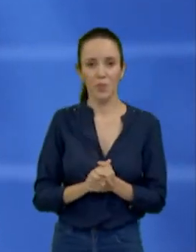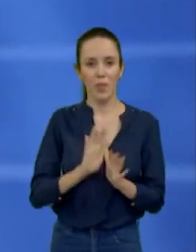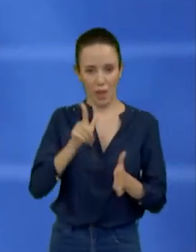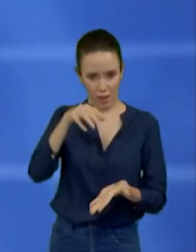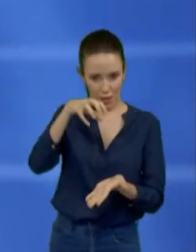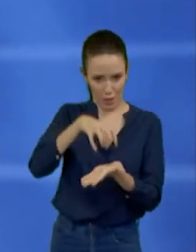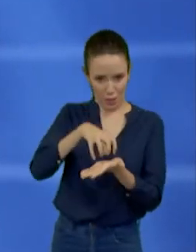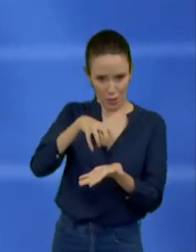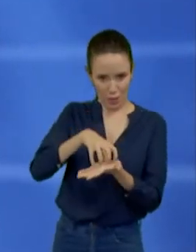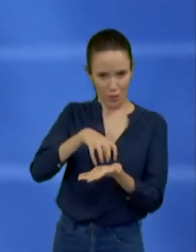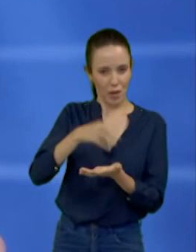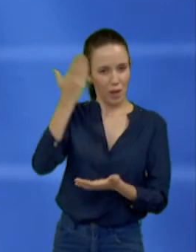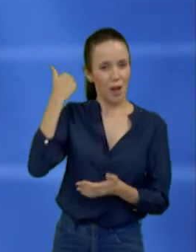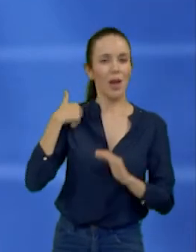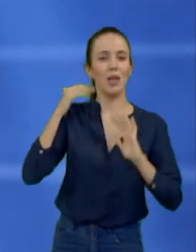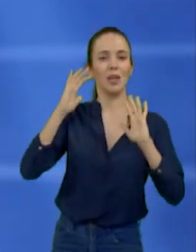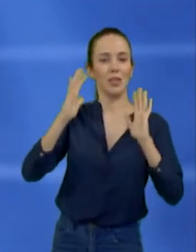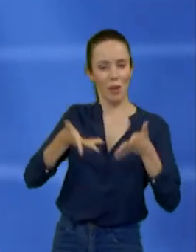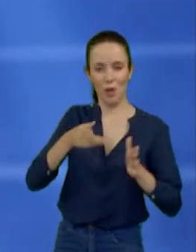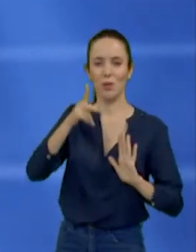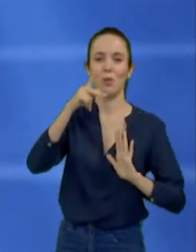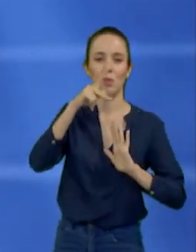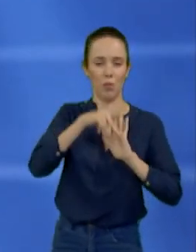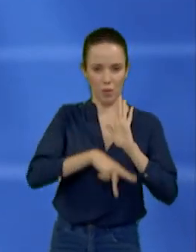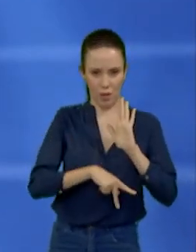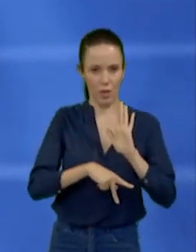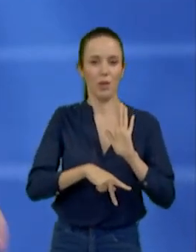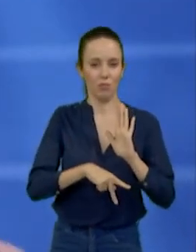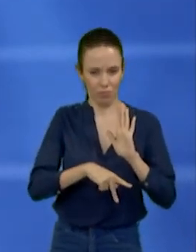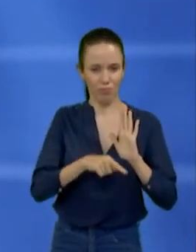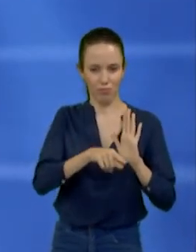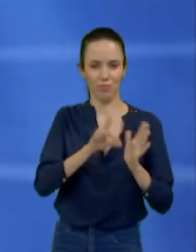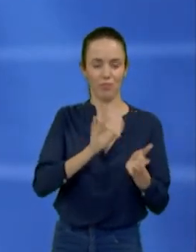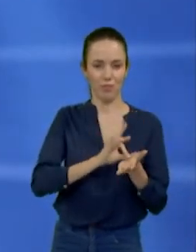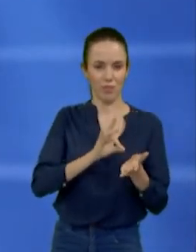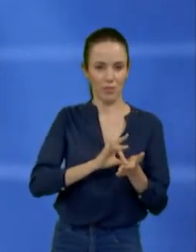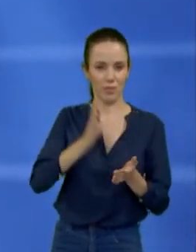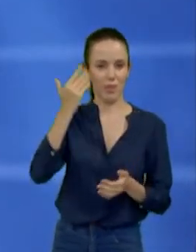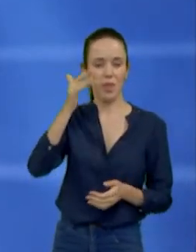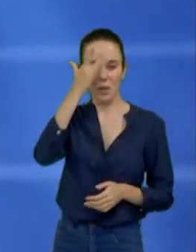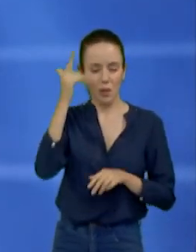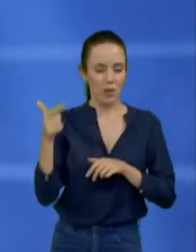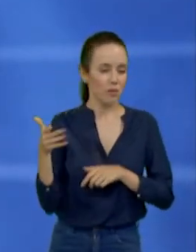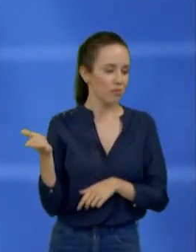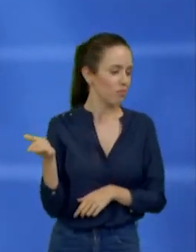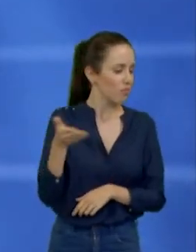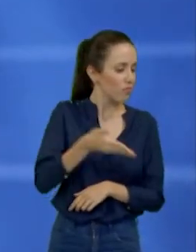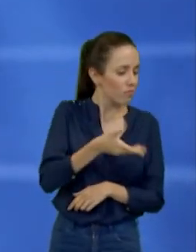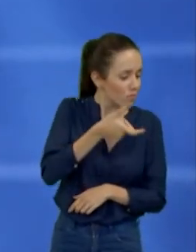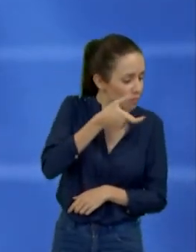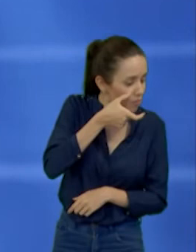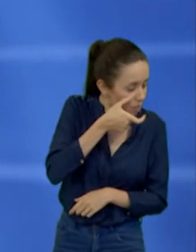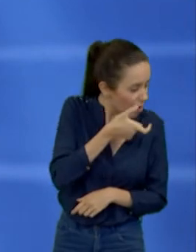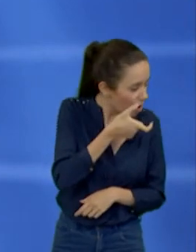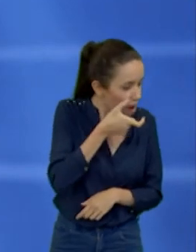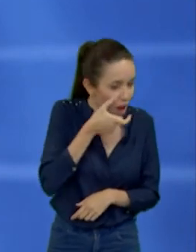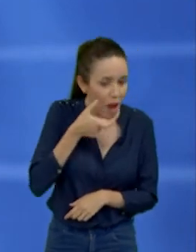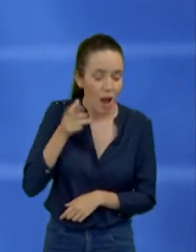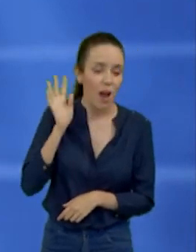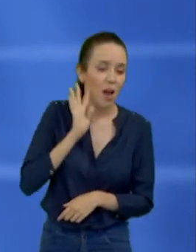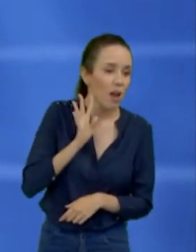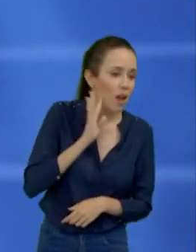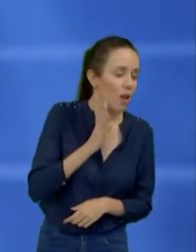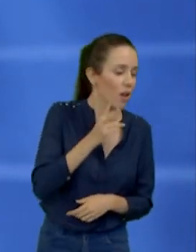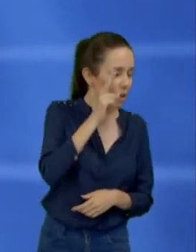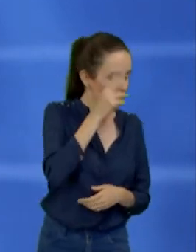eventos, como a Anit fez lá também, já existe lá, não a tracadora, mas existe um observatório praticamente, para a pessoa ir lá e contemplar o